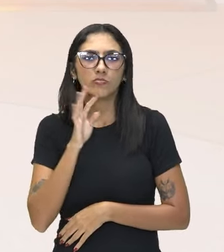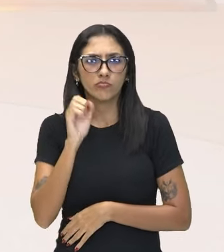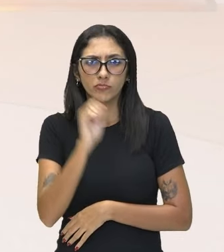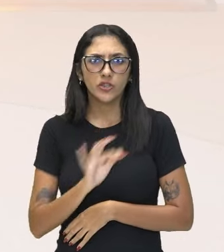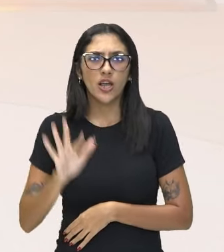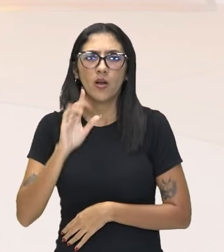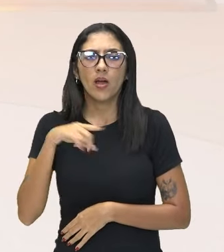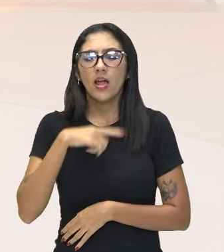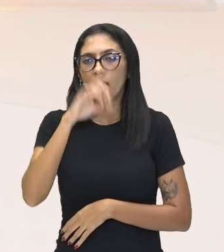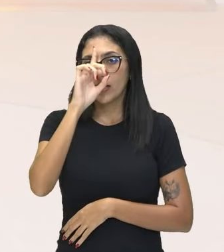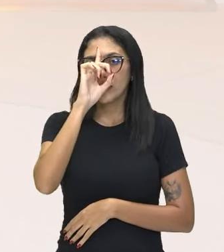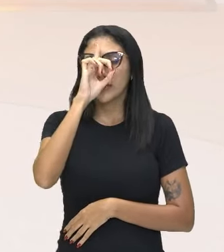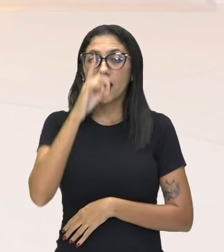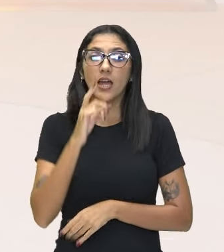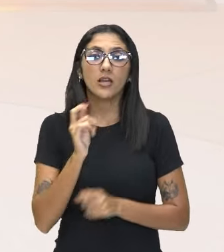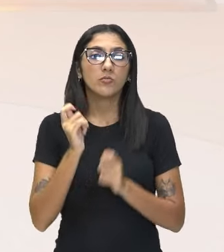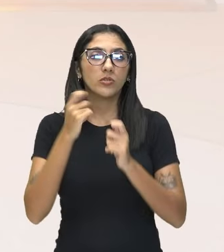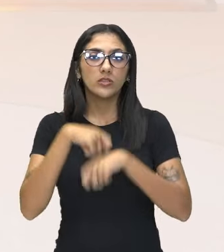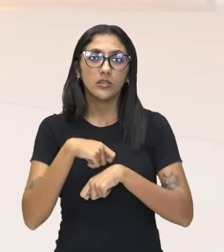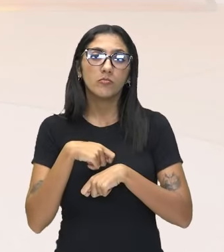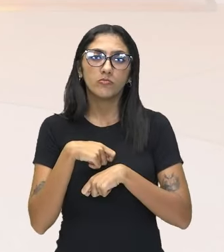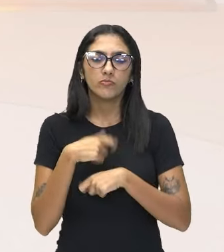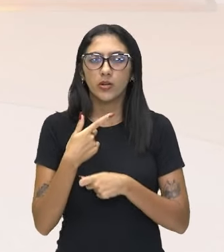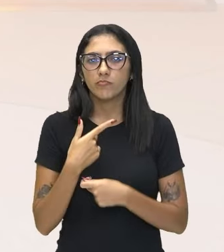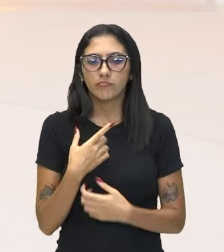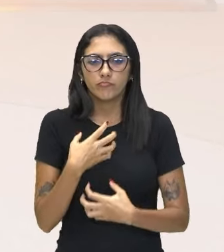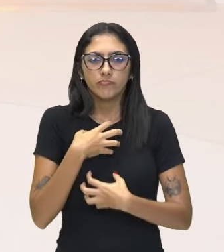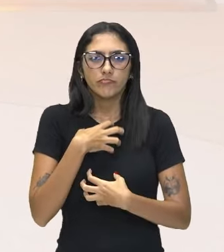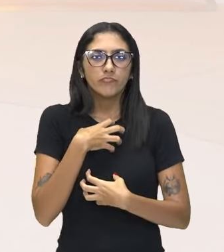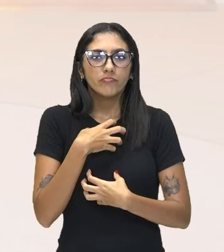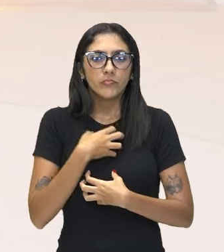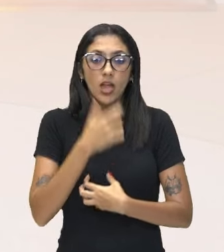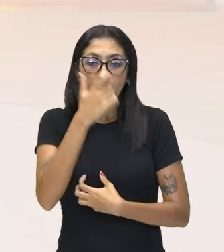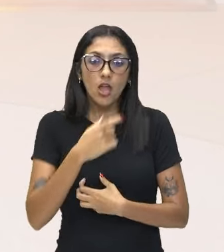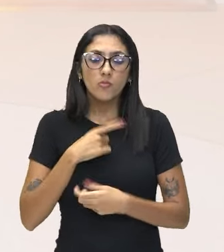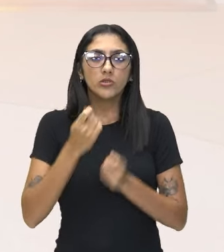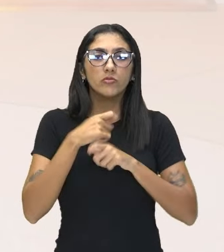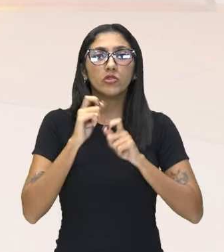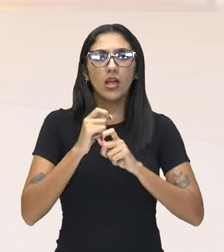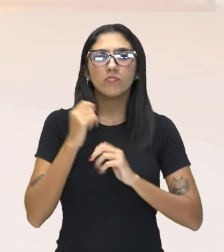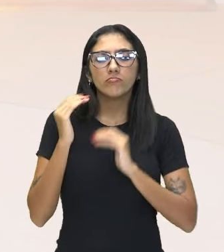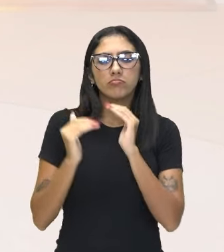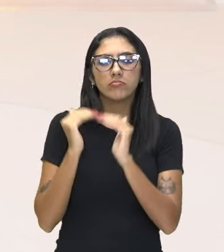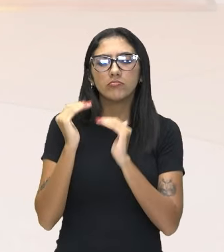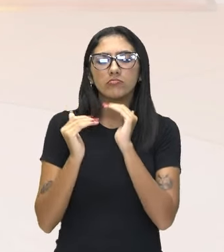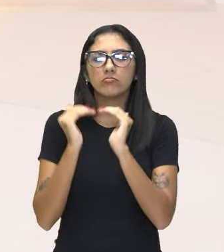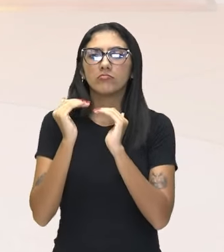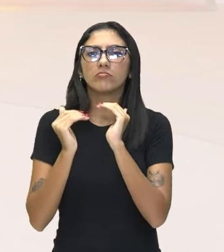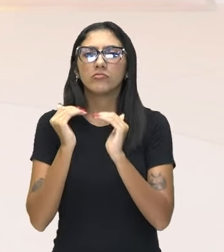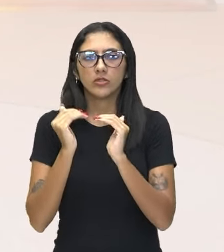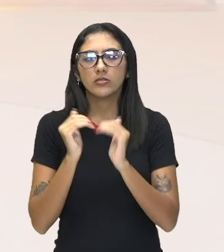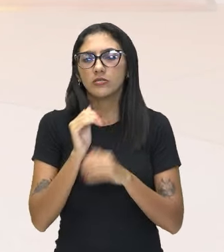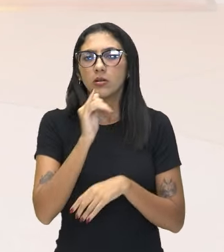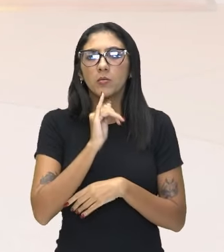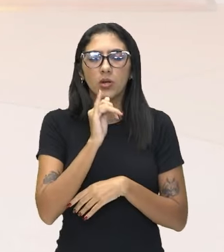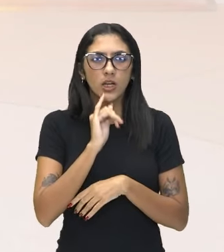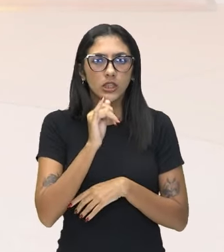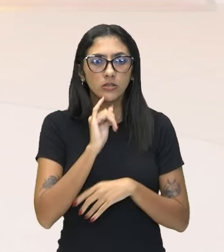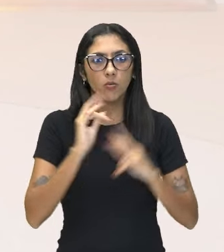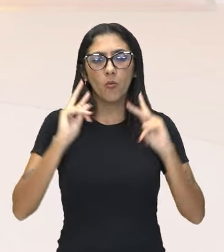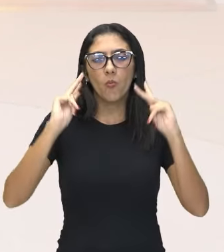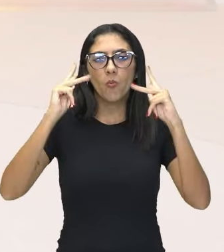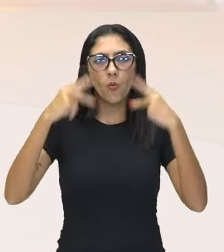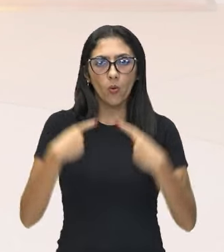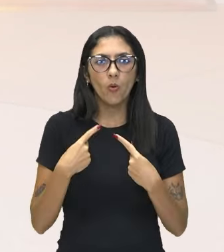é a ideia do quê? Da essência. Eu vou me construir. Então, o homem, jogado no mundo,